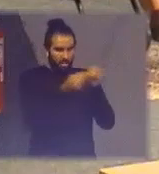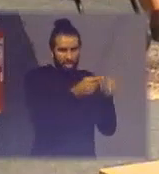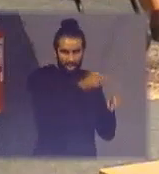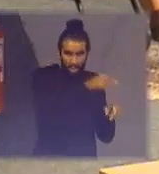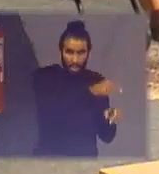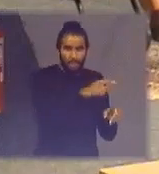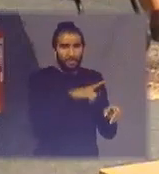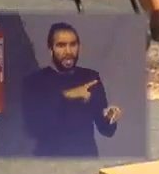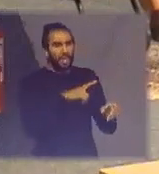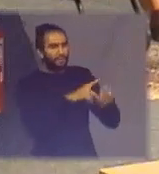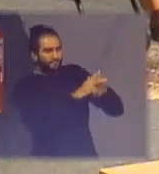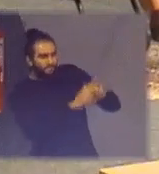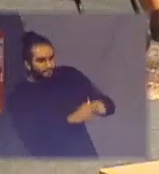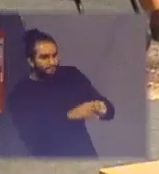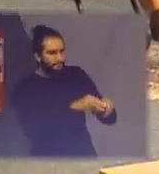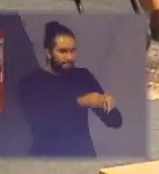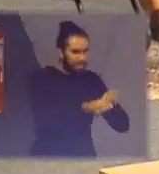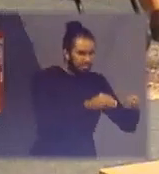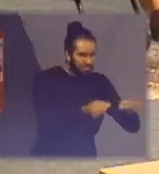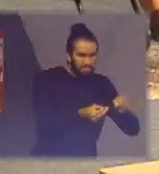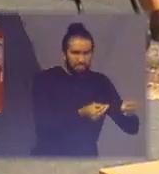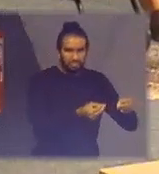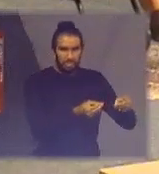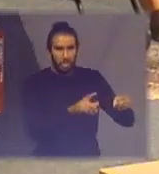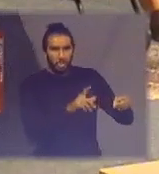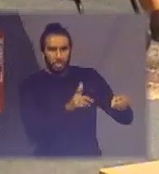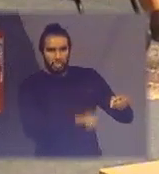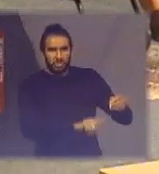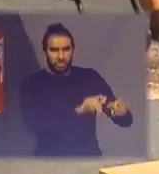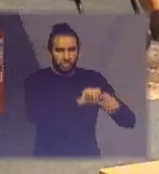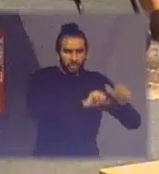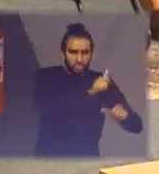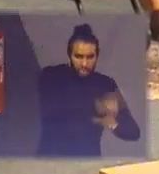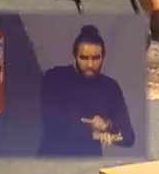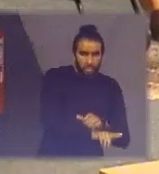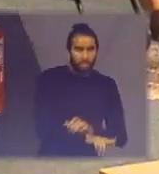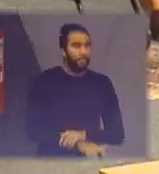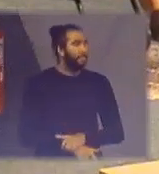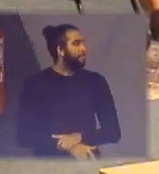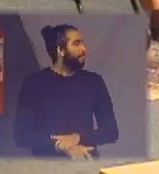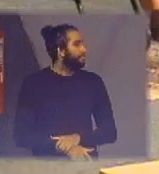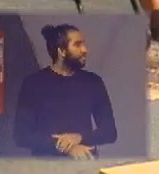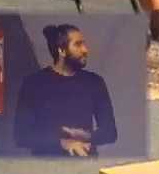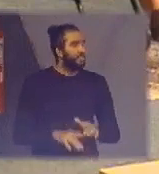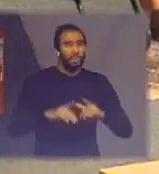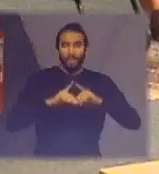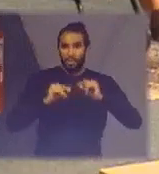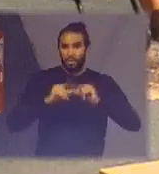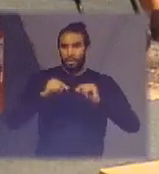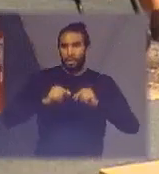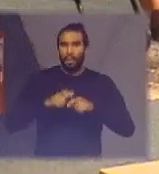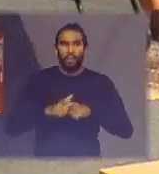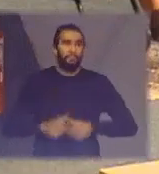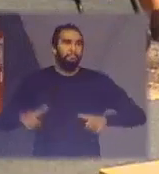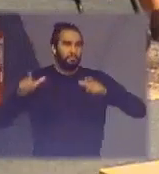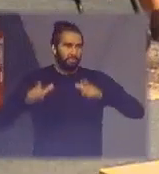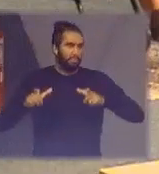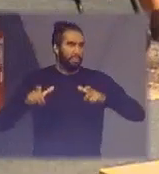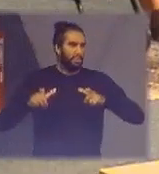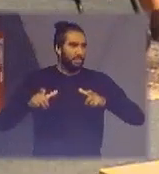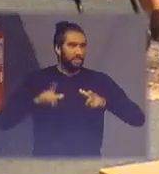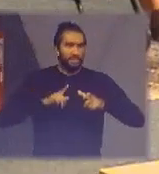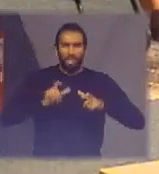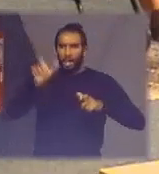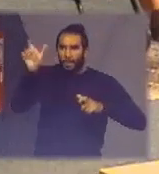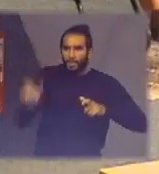eles possuem essas licenças tem uma aqui em Brasília que talvez seja o maior o Vilmar que está à